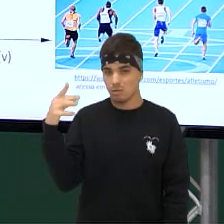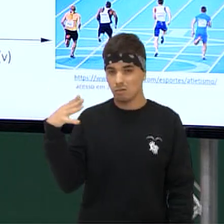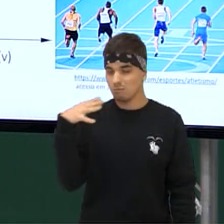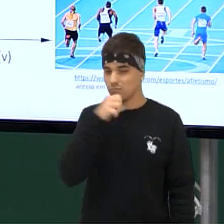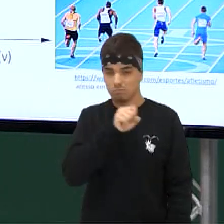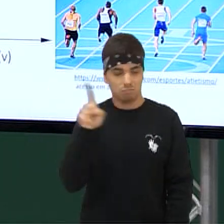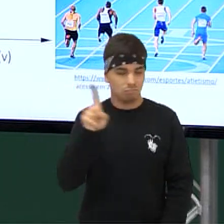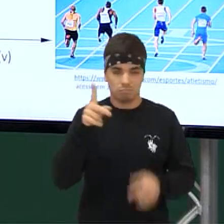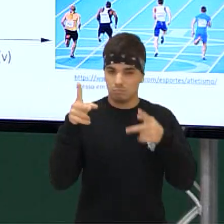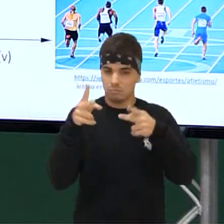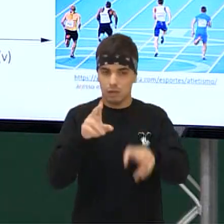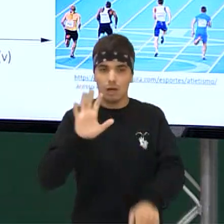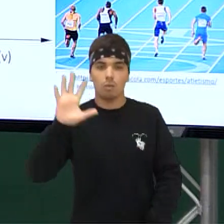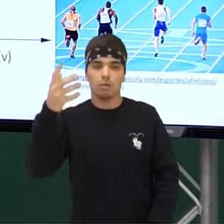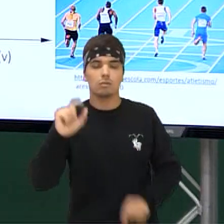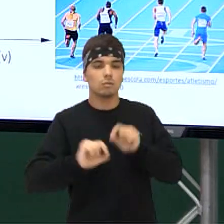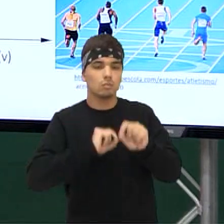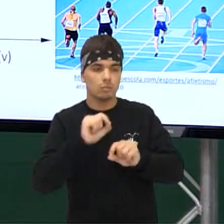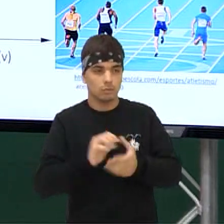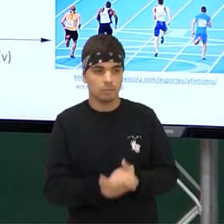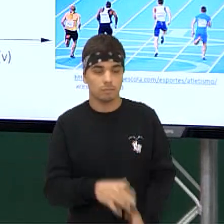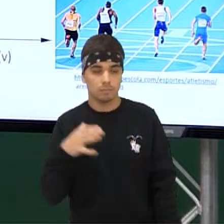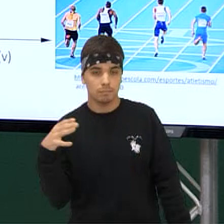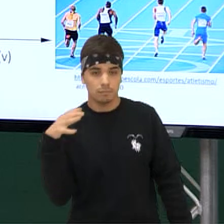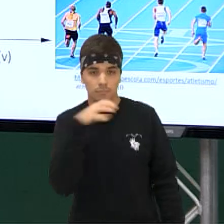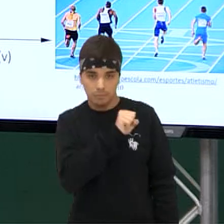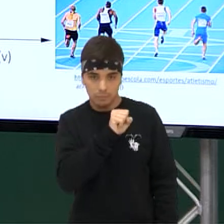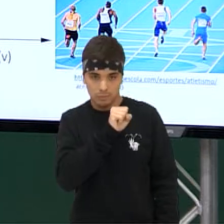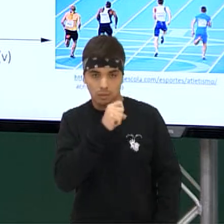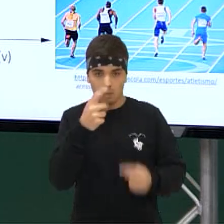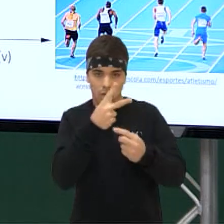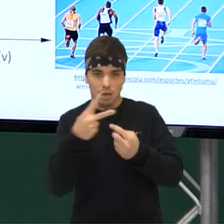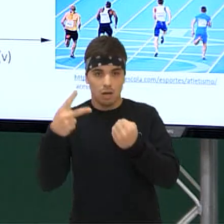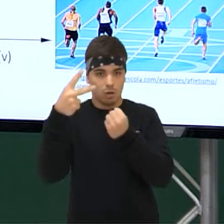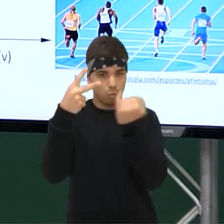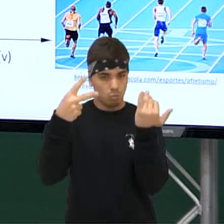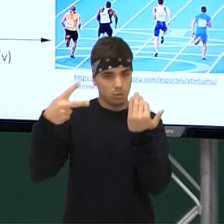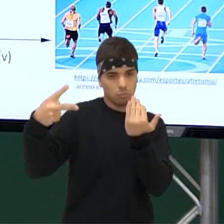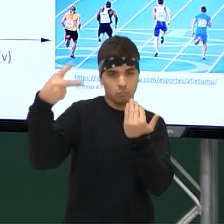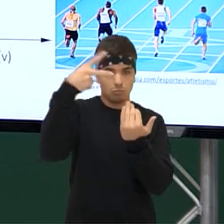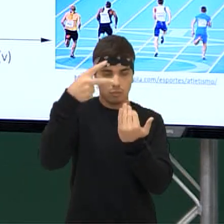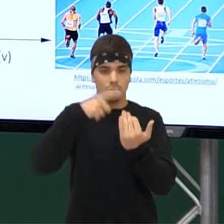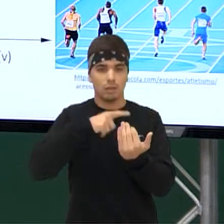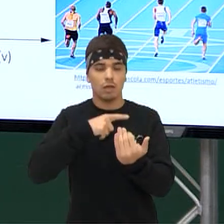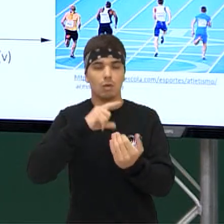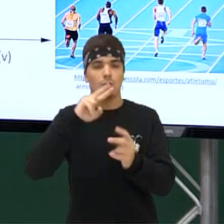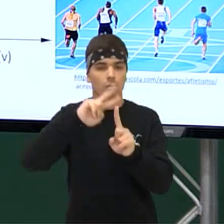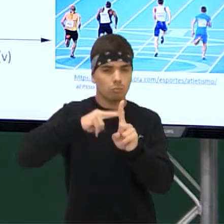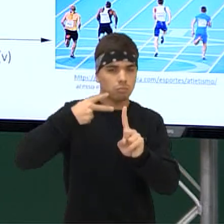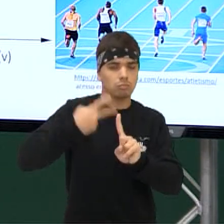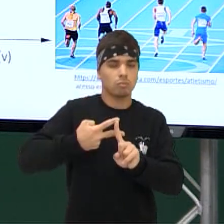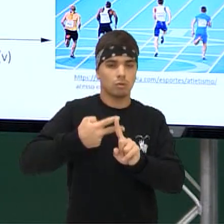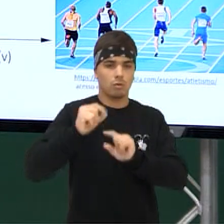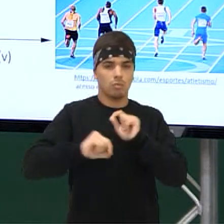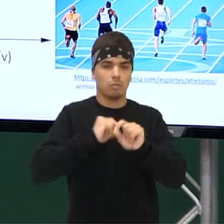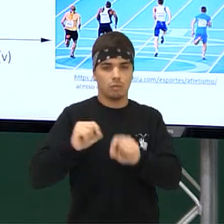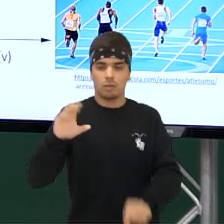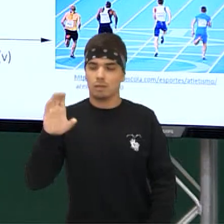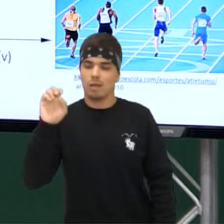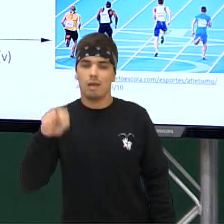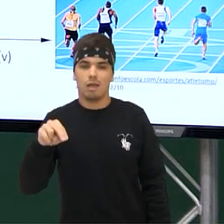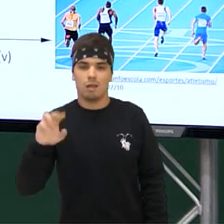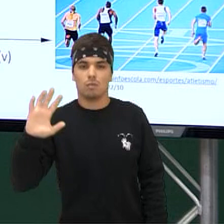assim O que que acontece? Velocidade elevada ao quadrado Ou seja, se eu tenho uma velocidade dobro A energia cinética vai ficar